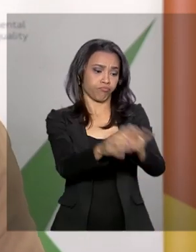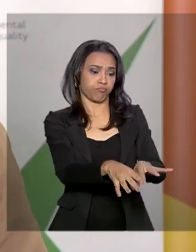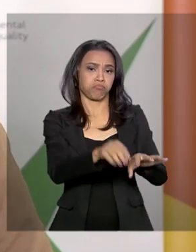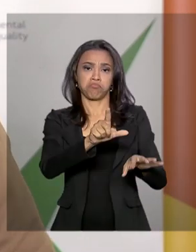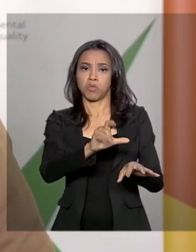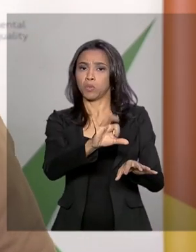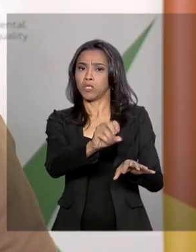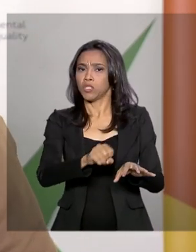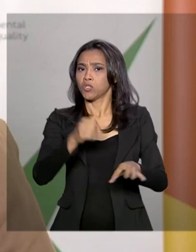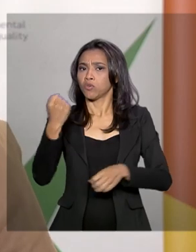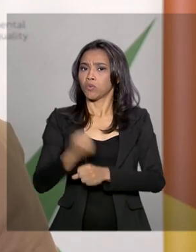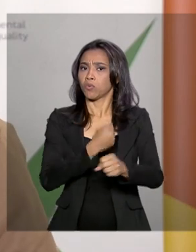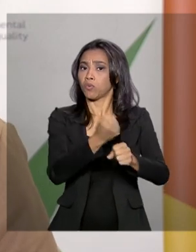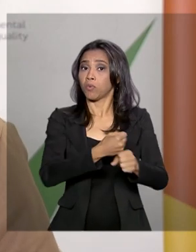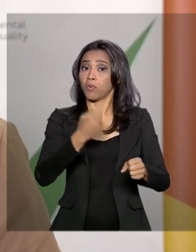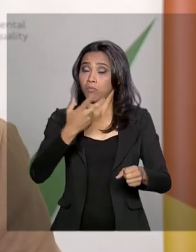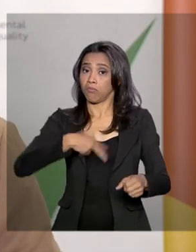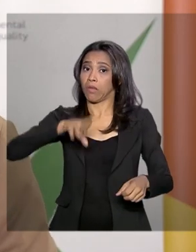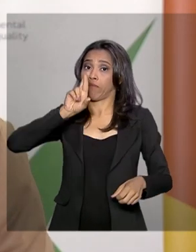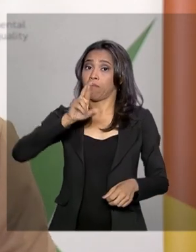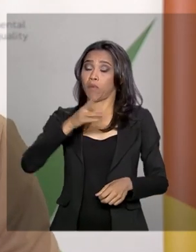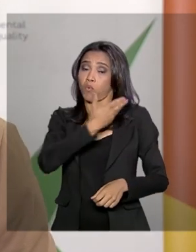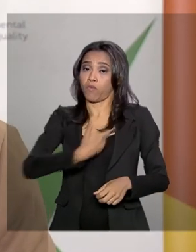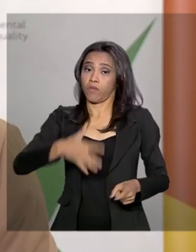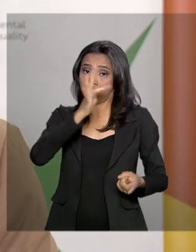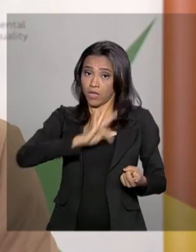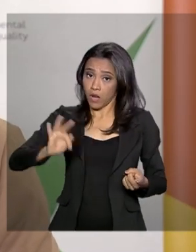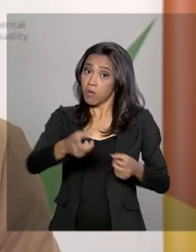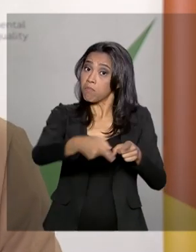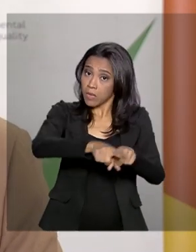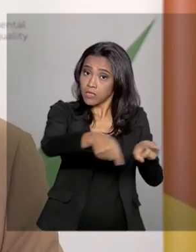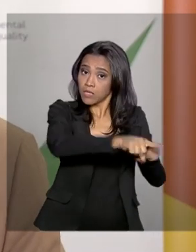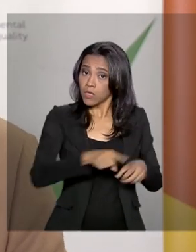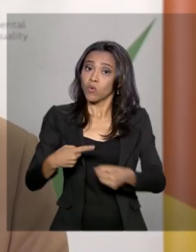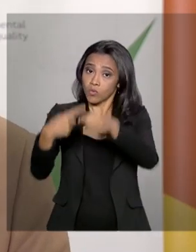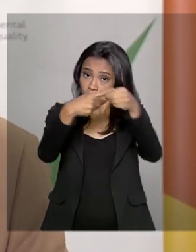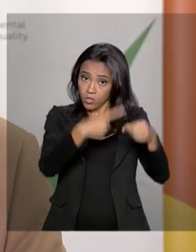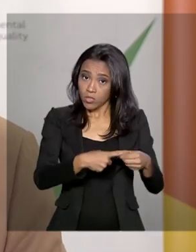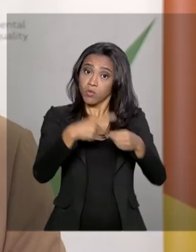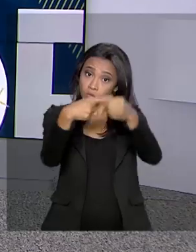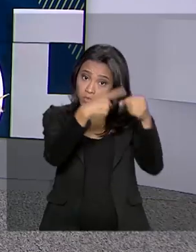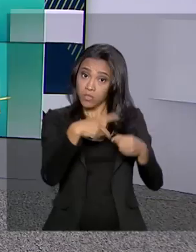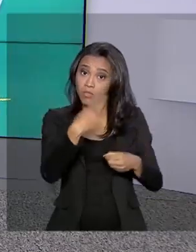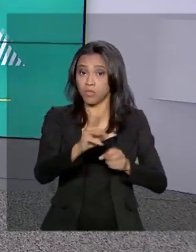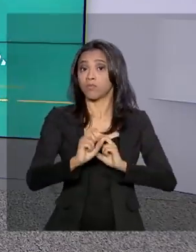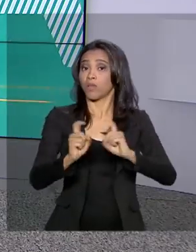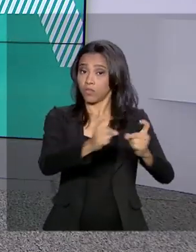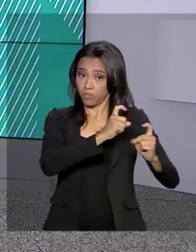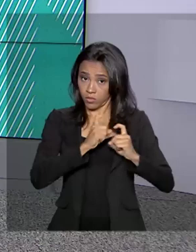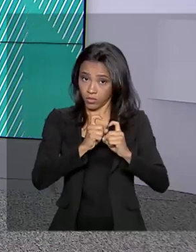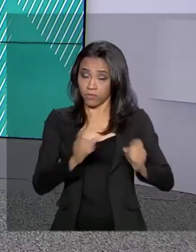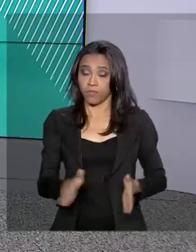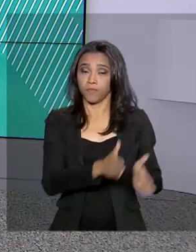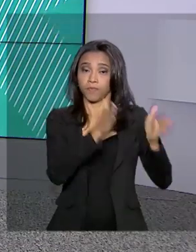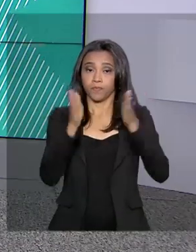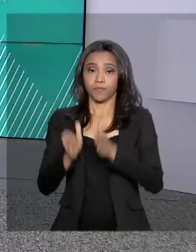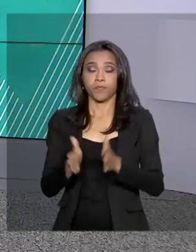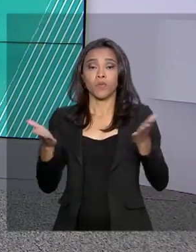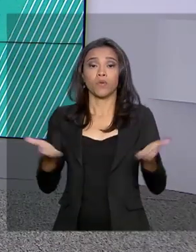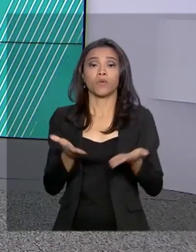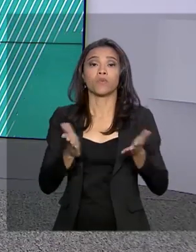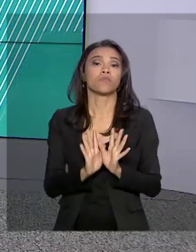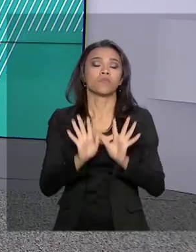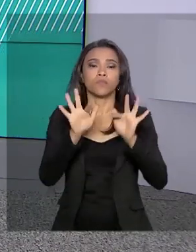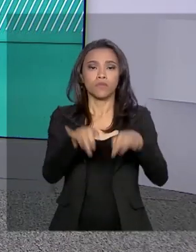federal em parceria com os municípios para serem geridos pelos municípios no Brasil. Terminam hoje as